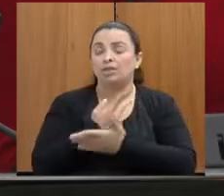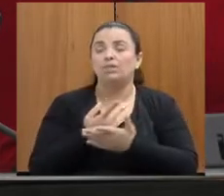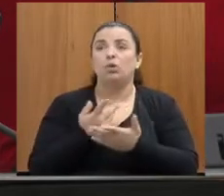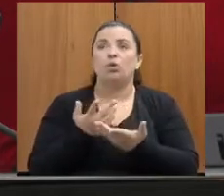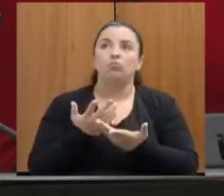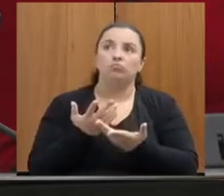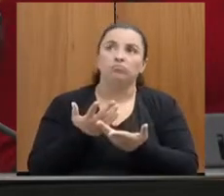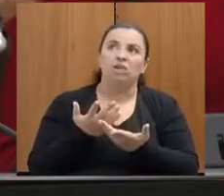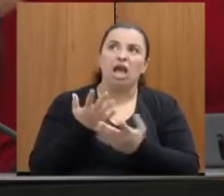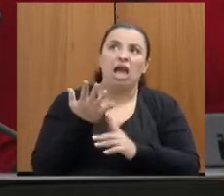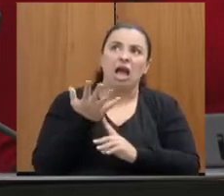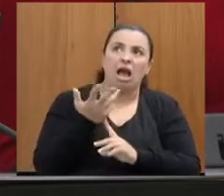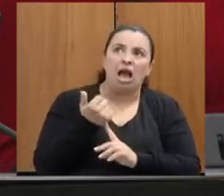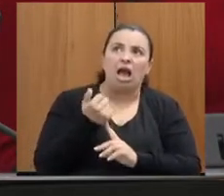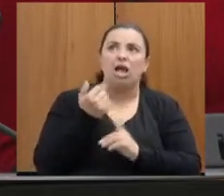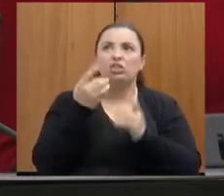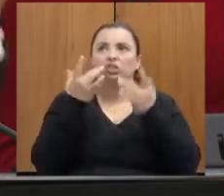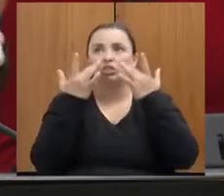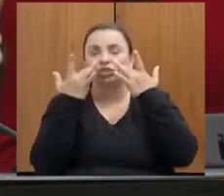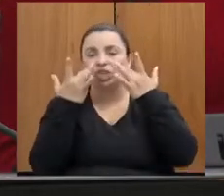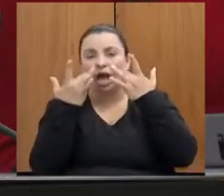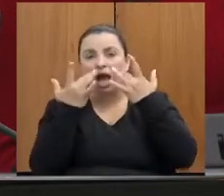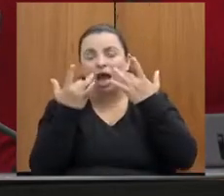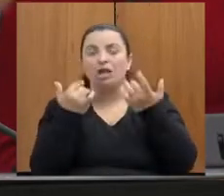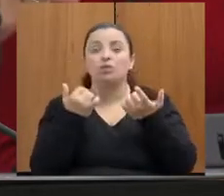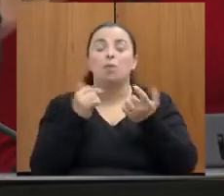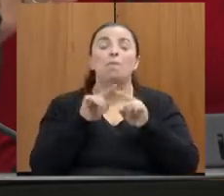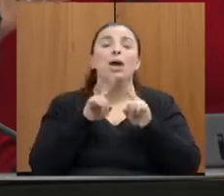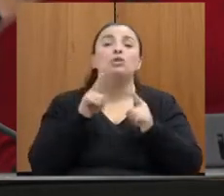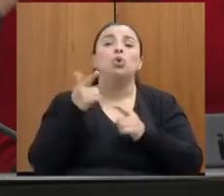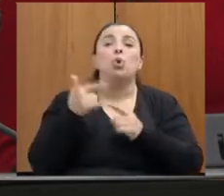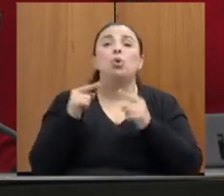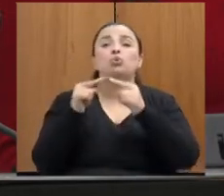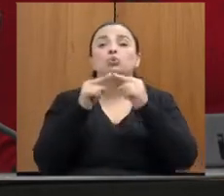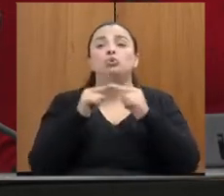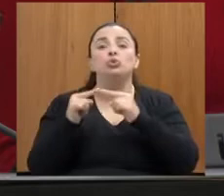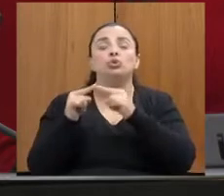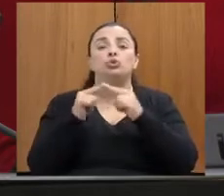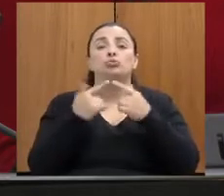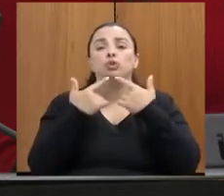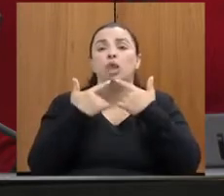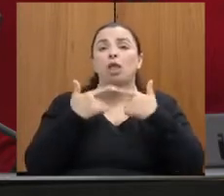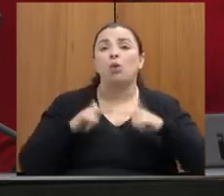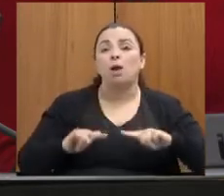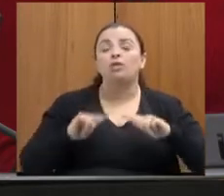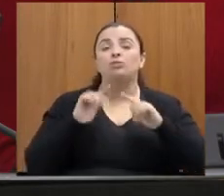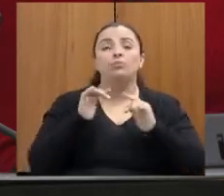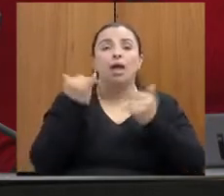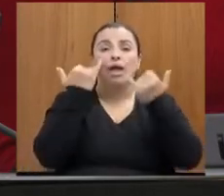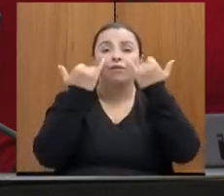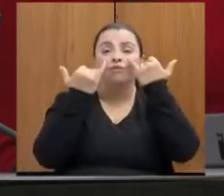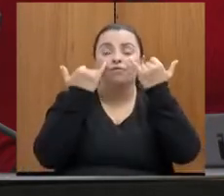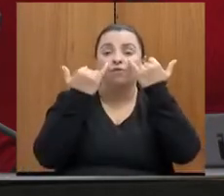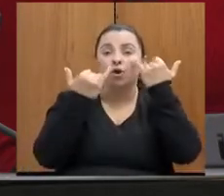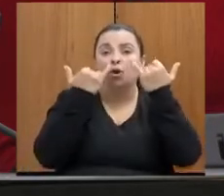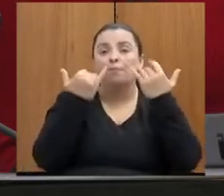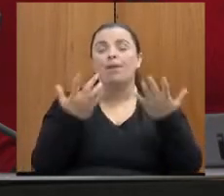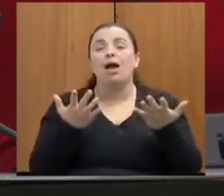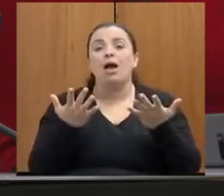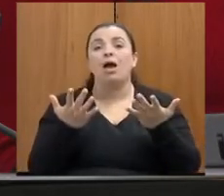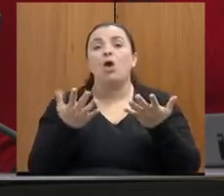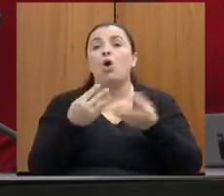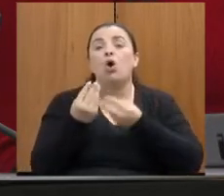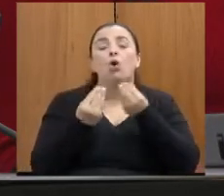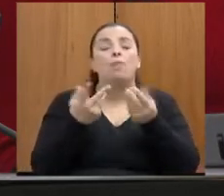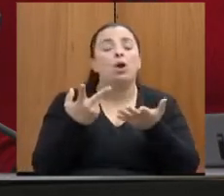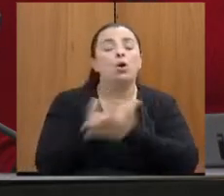teatros e outros tipos de linguagem para tentar informar sobre a violência contra a mulher, como também recebemos estagiários